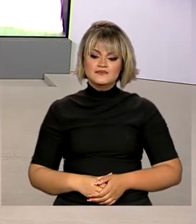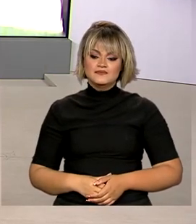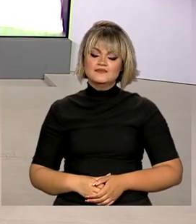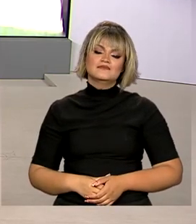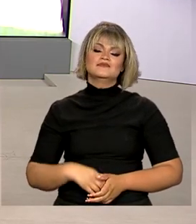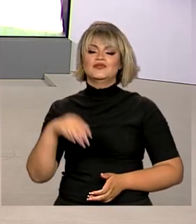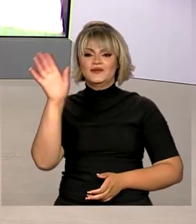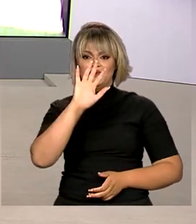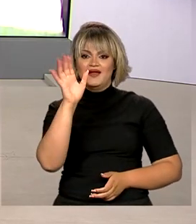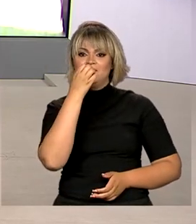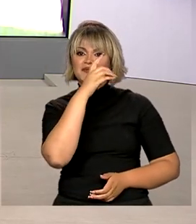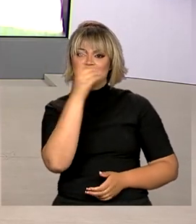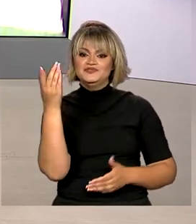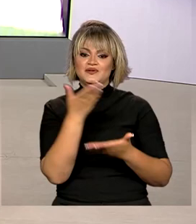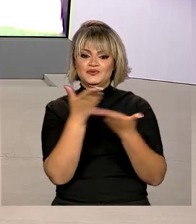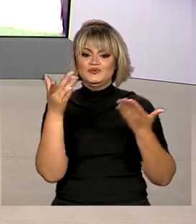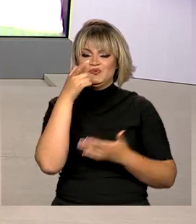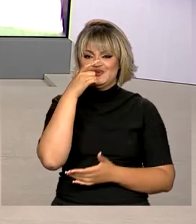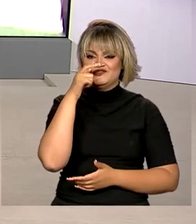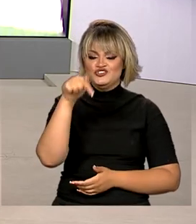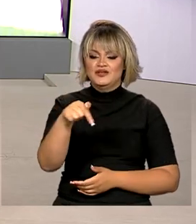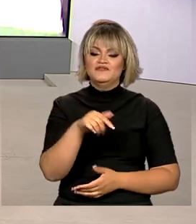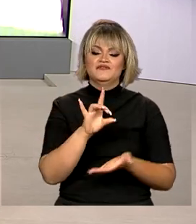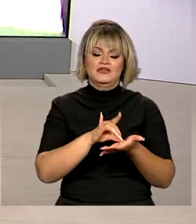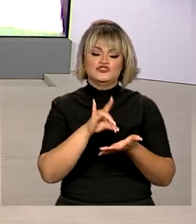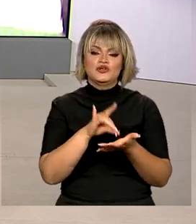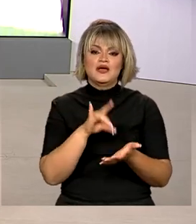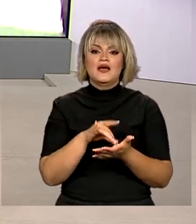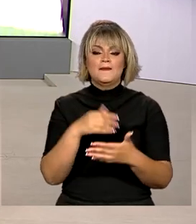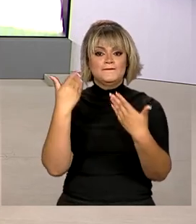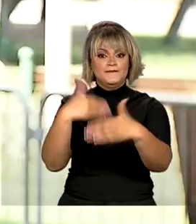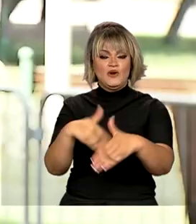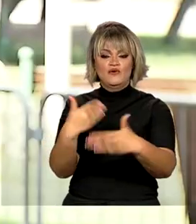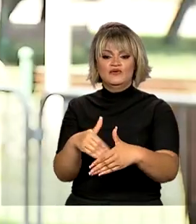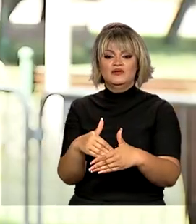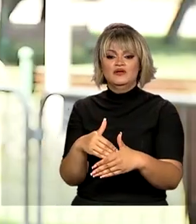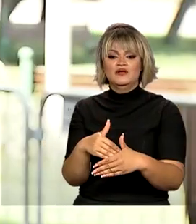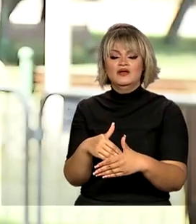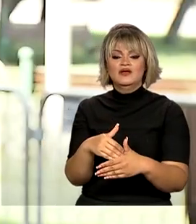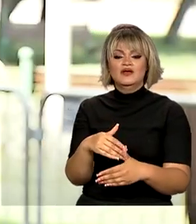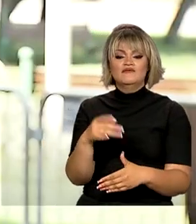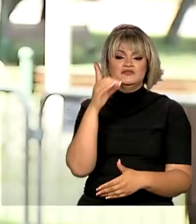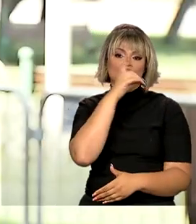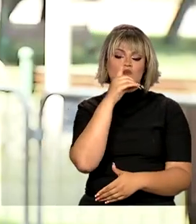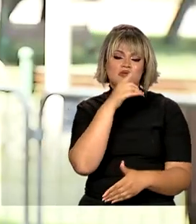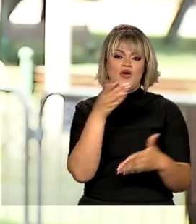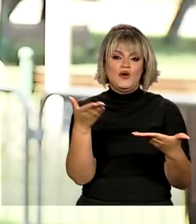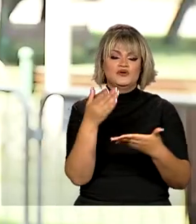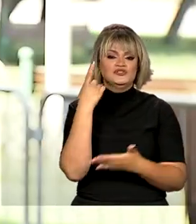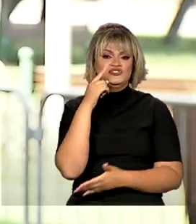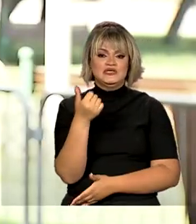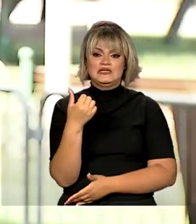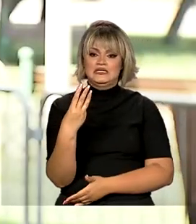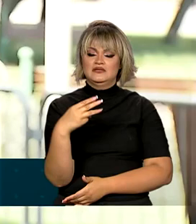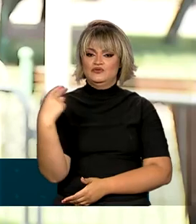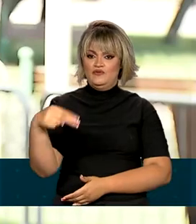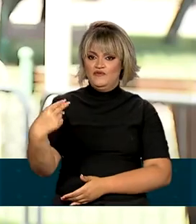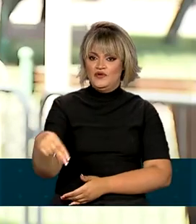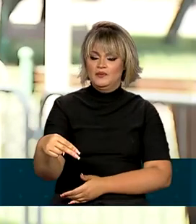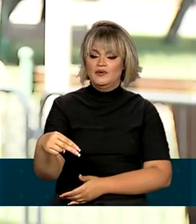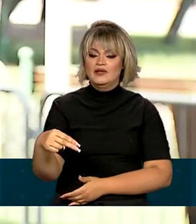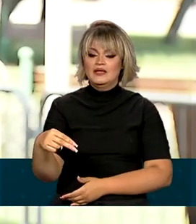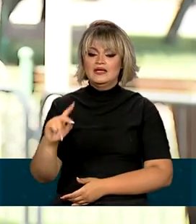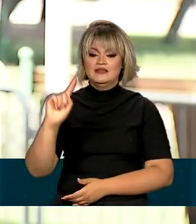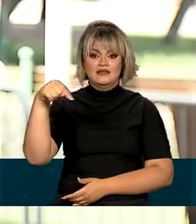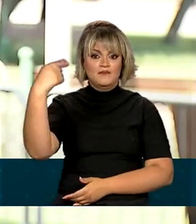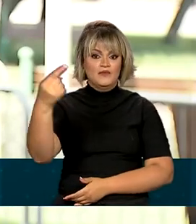Olá Renata, bom dia pra você, bom dia a todos. É isso, né? As provas serão aplicadas aí neste domingo, dia 13 de novembro e